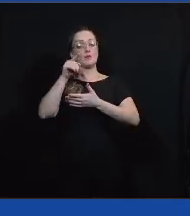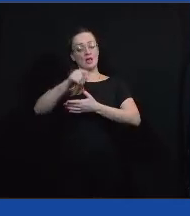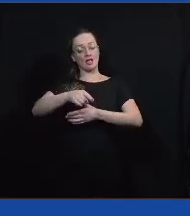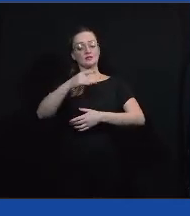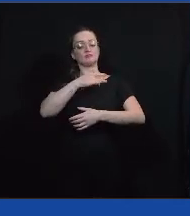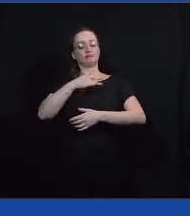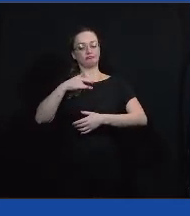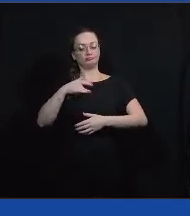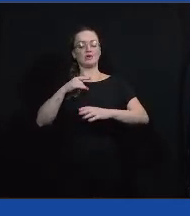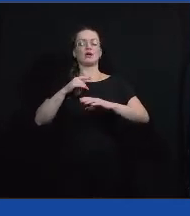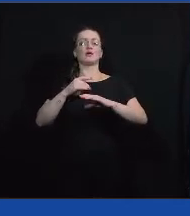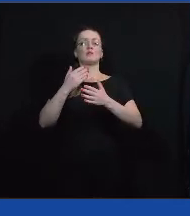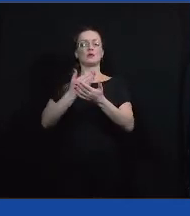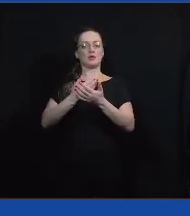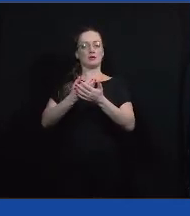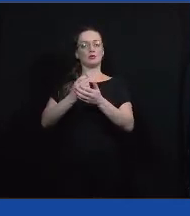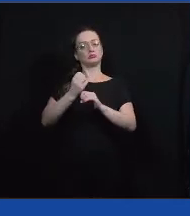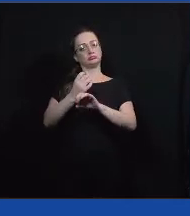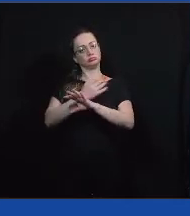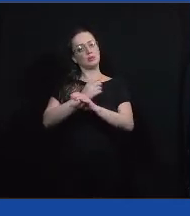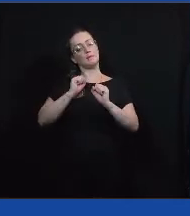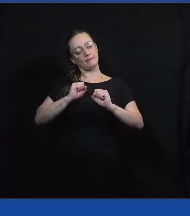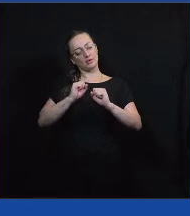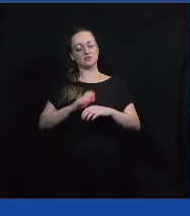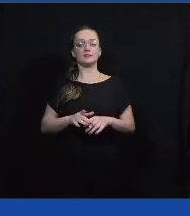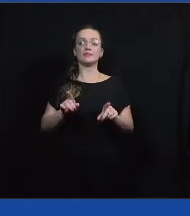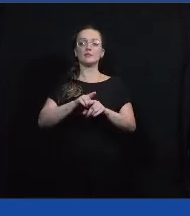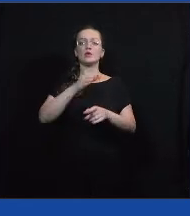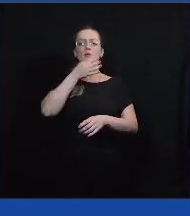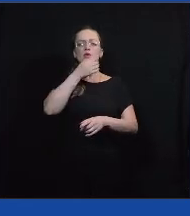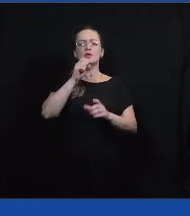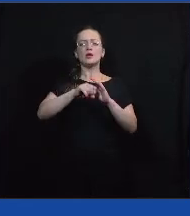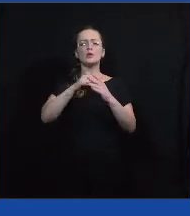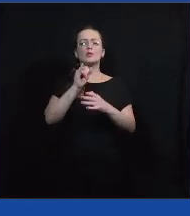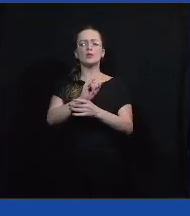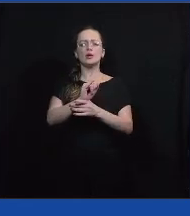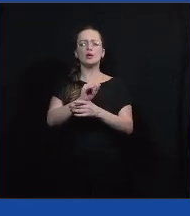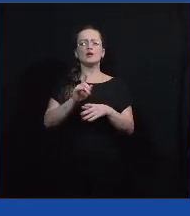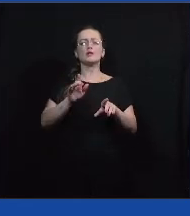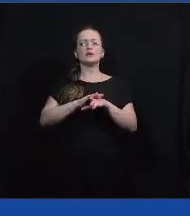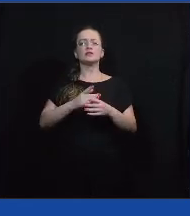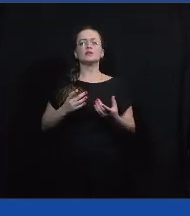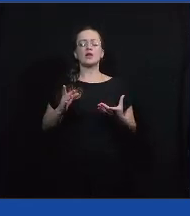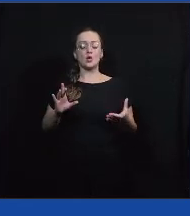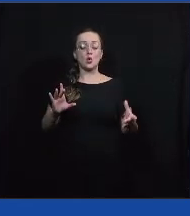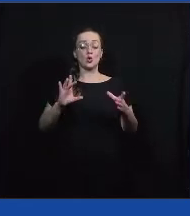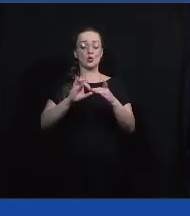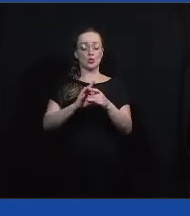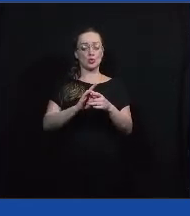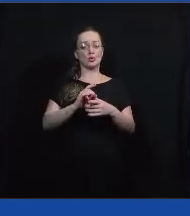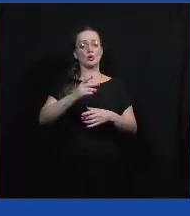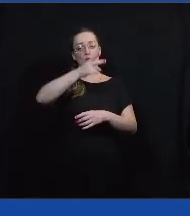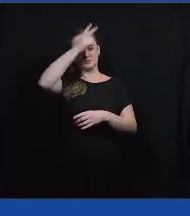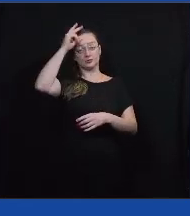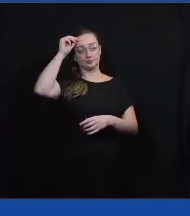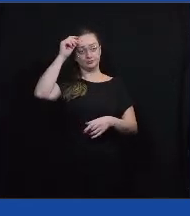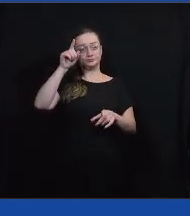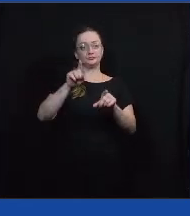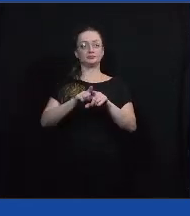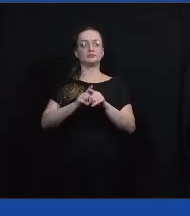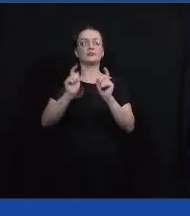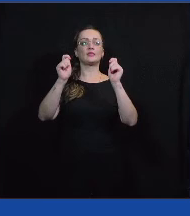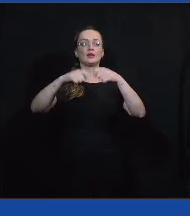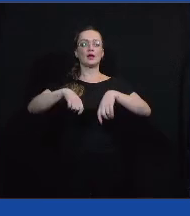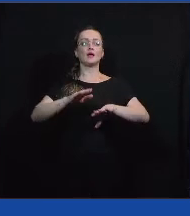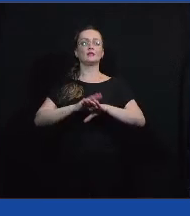Não é AD. Pode ser. E eu vi também que comentaram no YouTube consórcios municipais, não tem muitos detalhes, mas dá para a gente